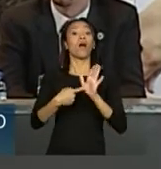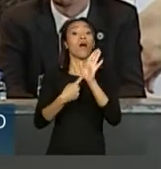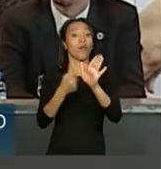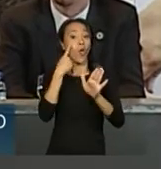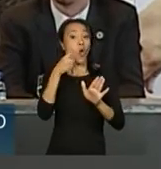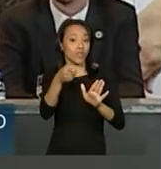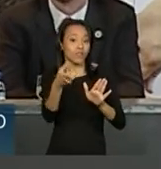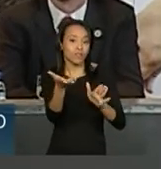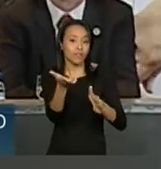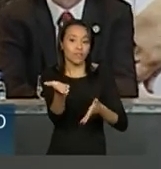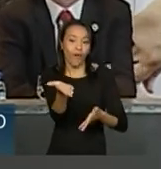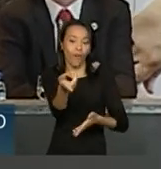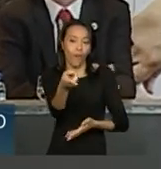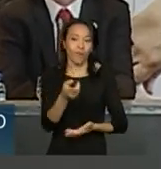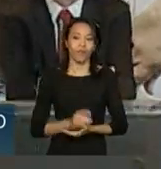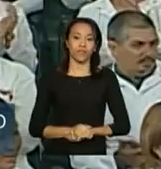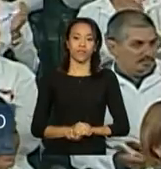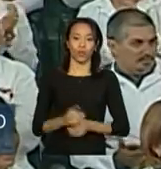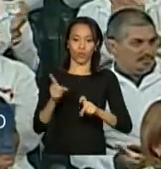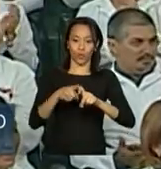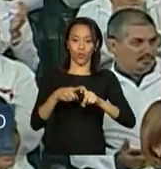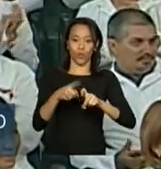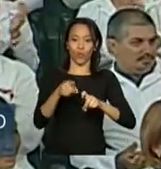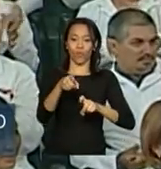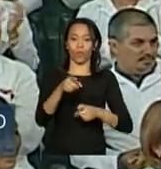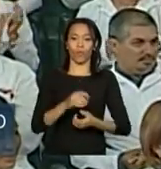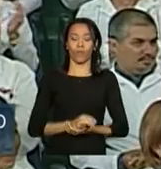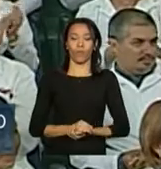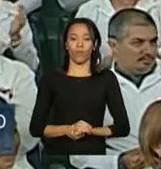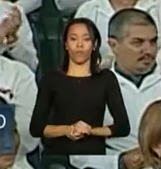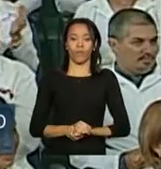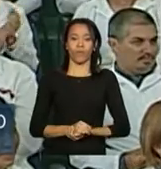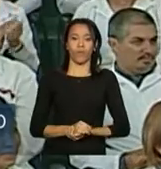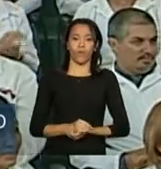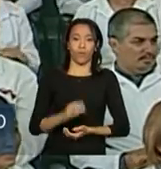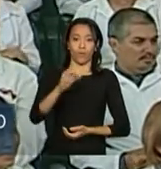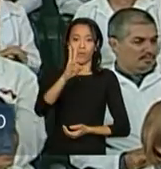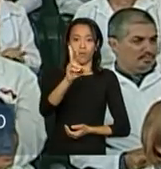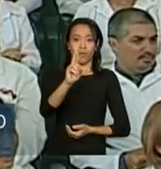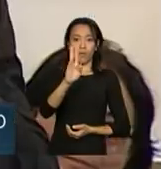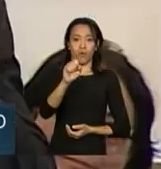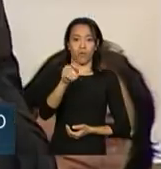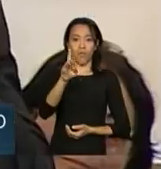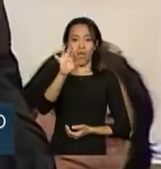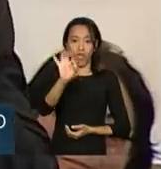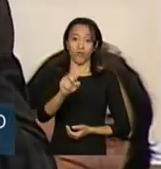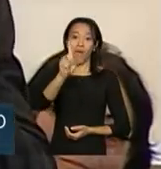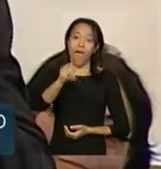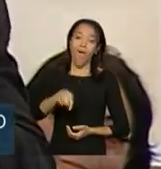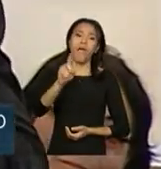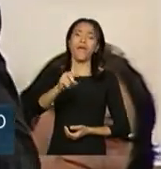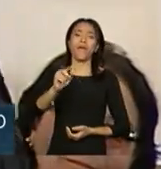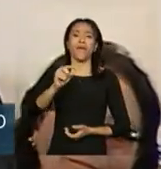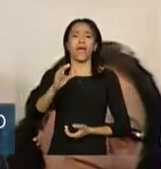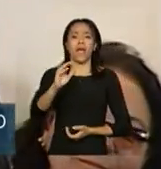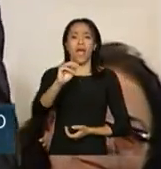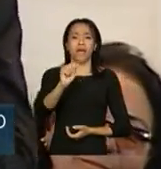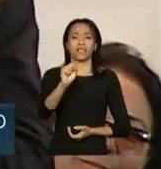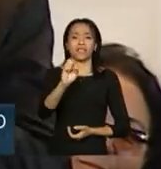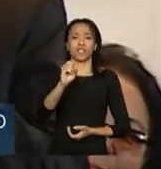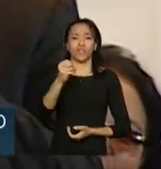Alberto Kleiman, ele é assessor de relações internacionais